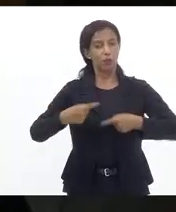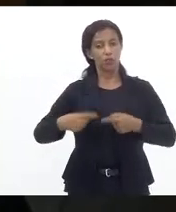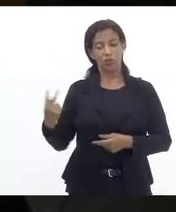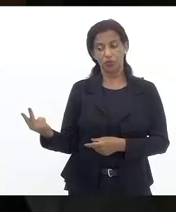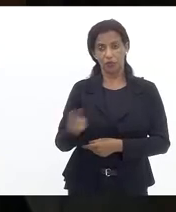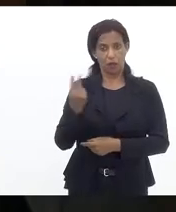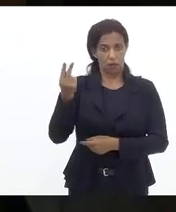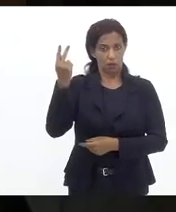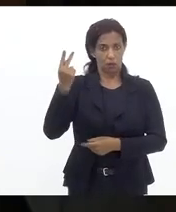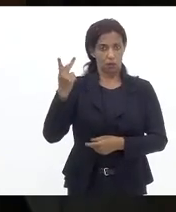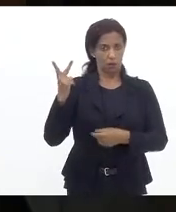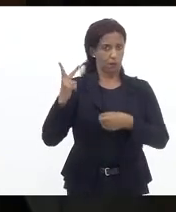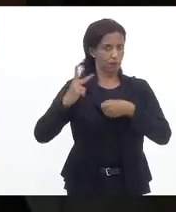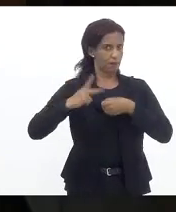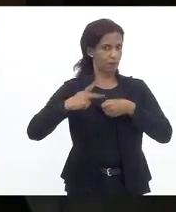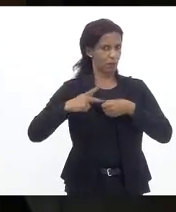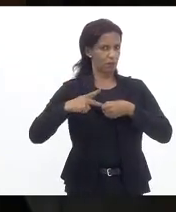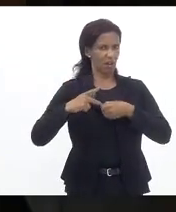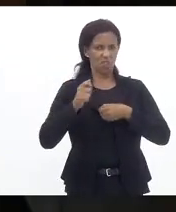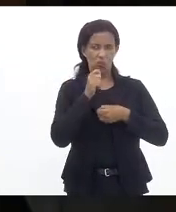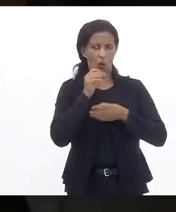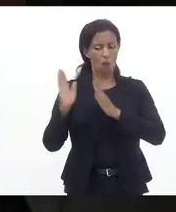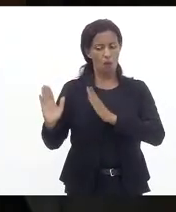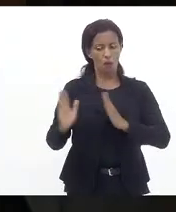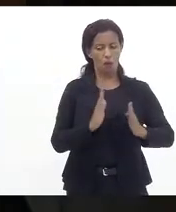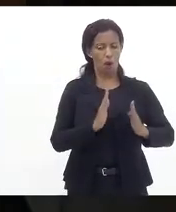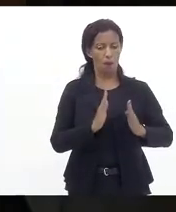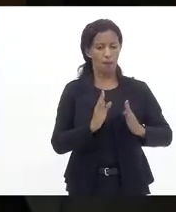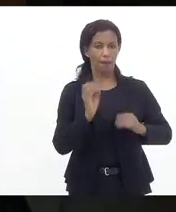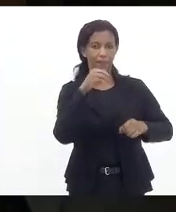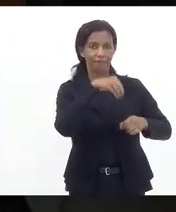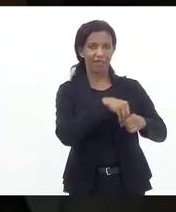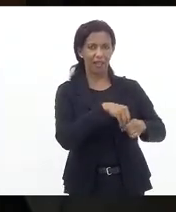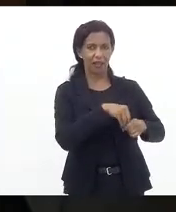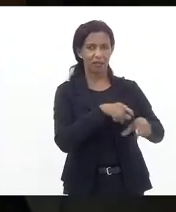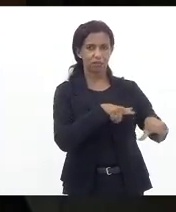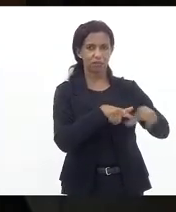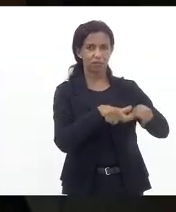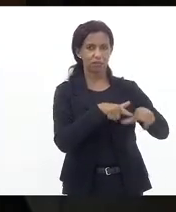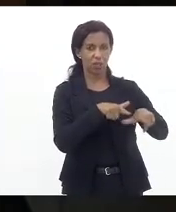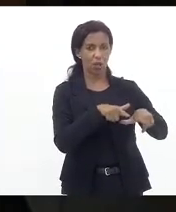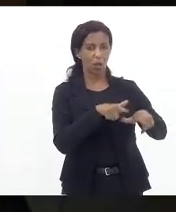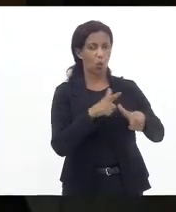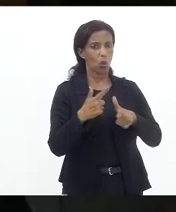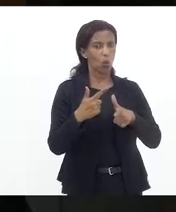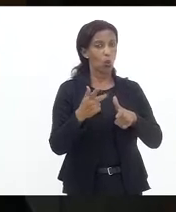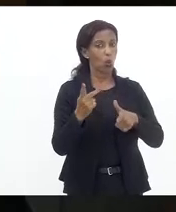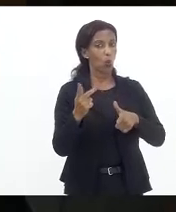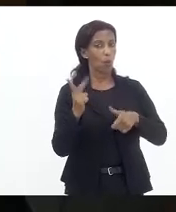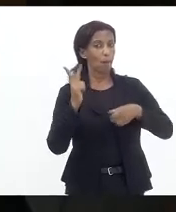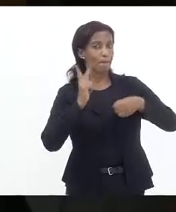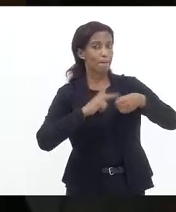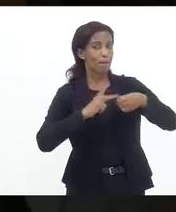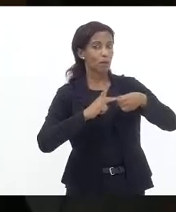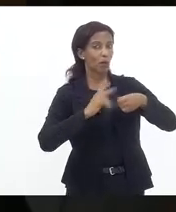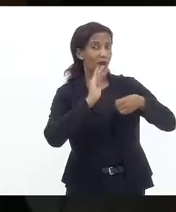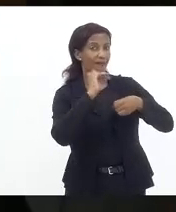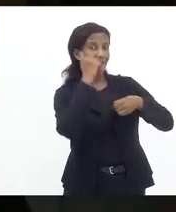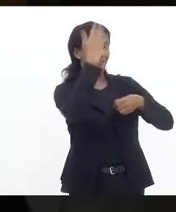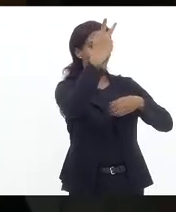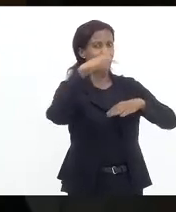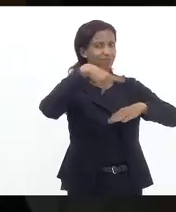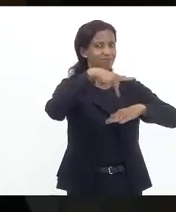Petrobras não passava de forma imediata para o mercado interno as oscilações do petróleo no mercado internacional